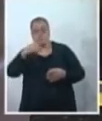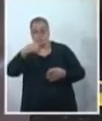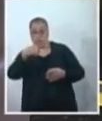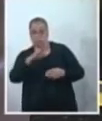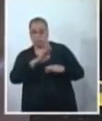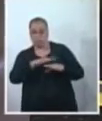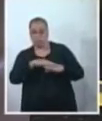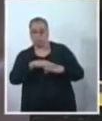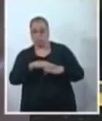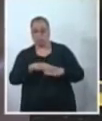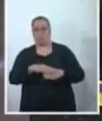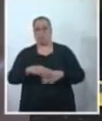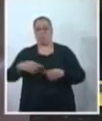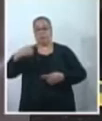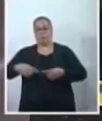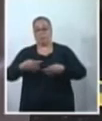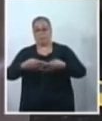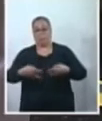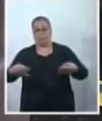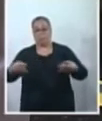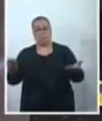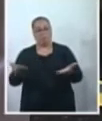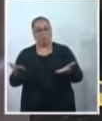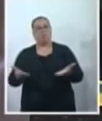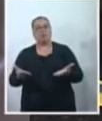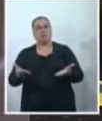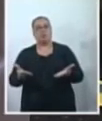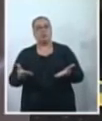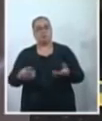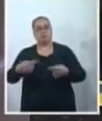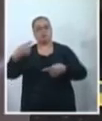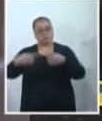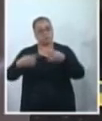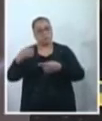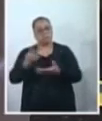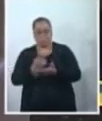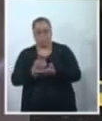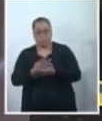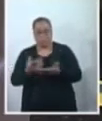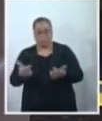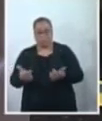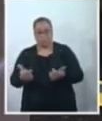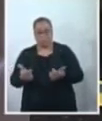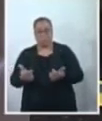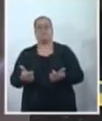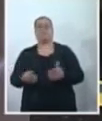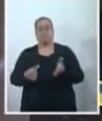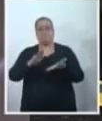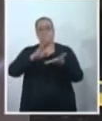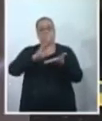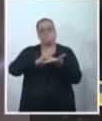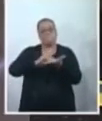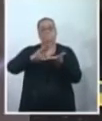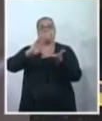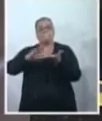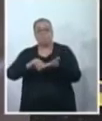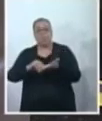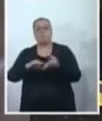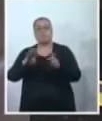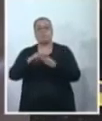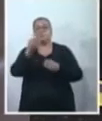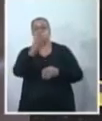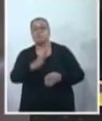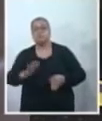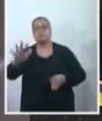política do absorvente entra nesse momento aí de discussão, né? De pauta aí, inclusive nacional.